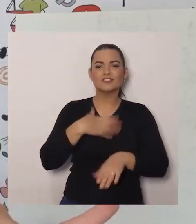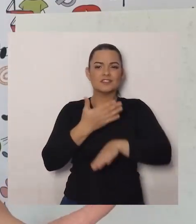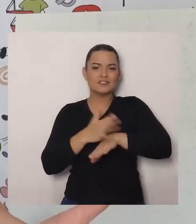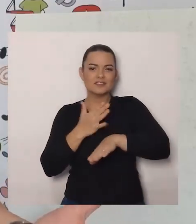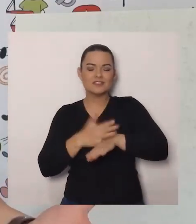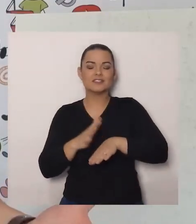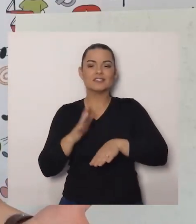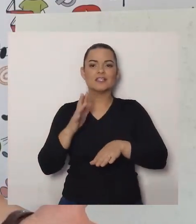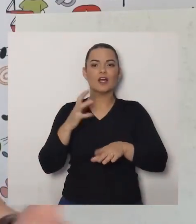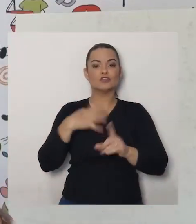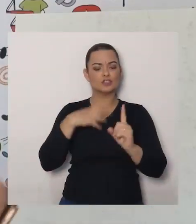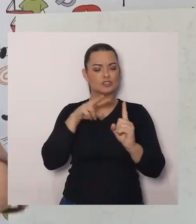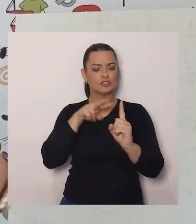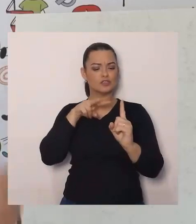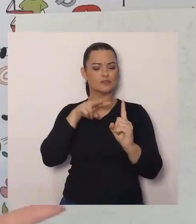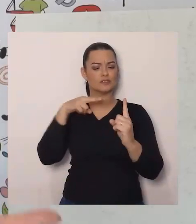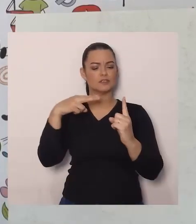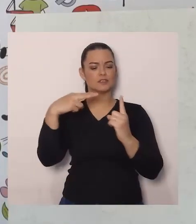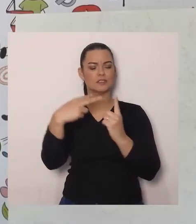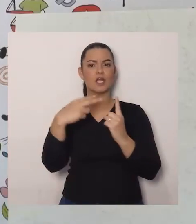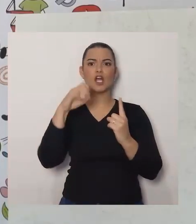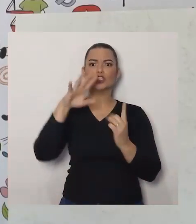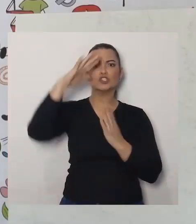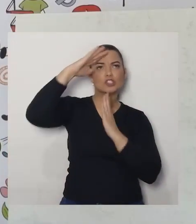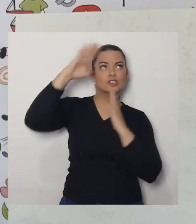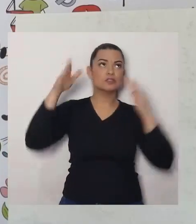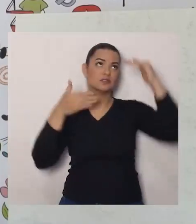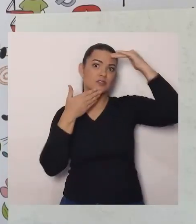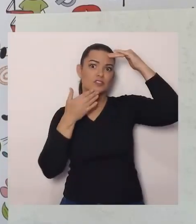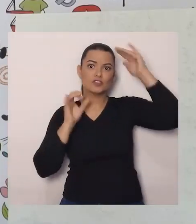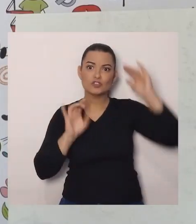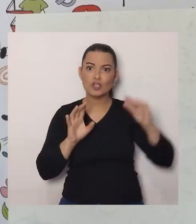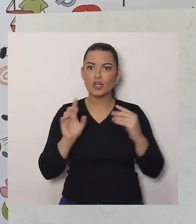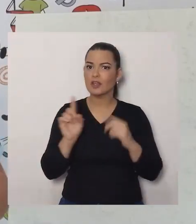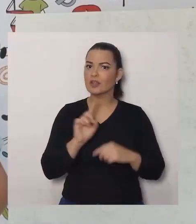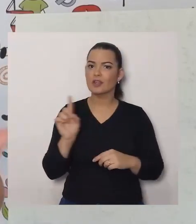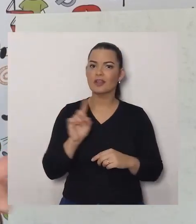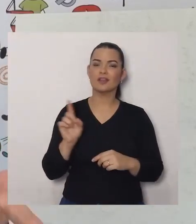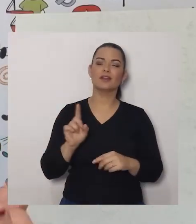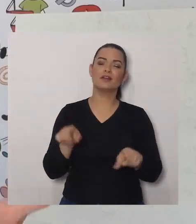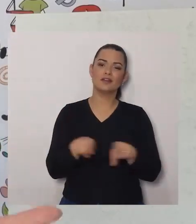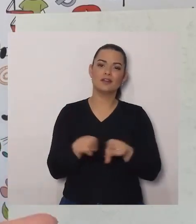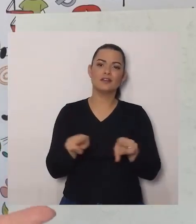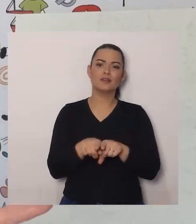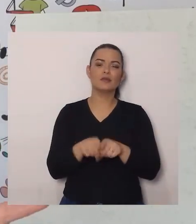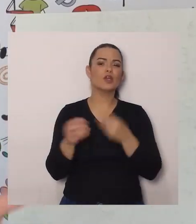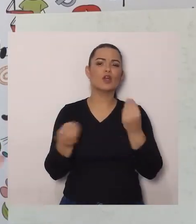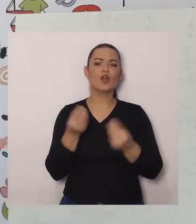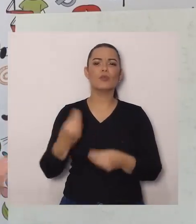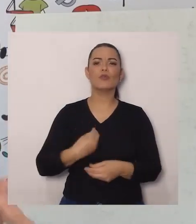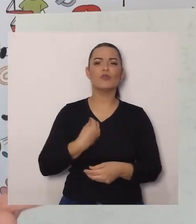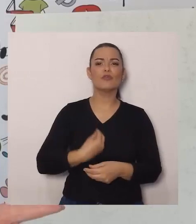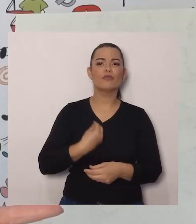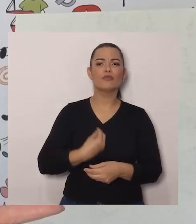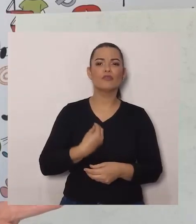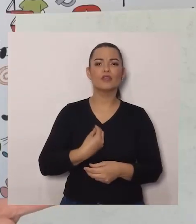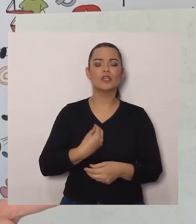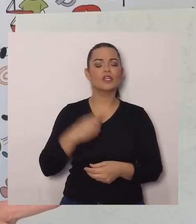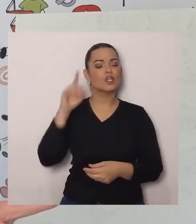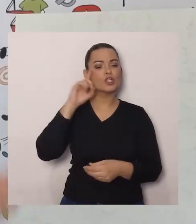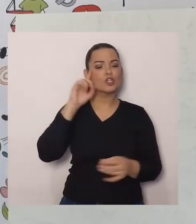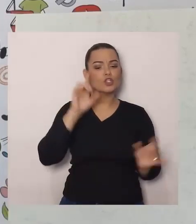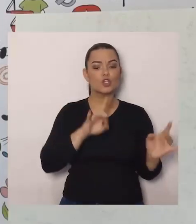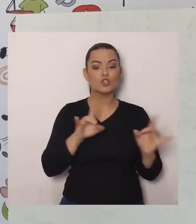apenas de cabeça para frente, Abaixo, Pensando em como ele está presente, No nosso dia a dia, Não apenas na relação ali, Que é uma opinião